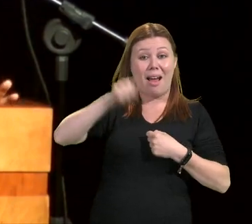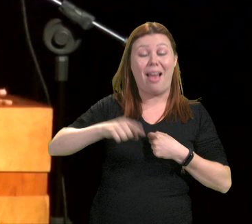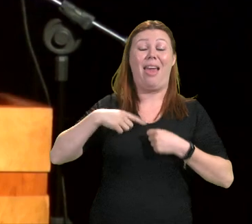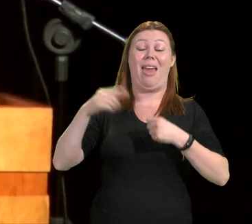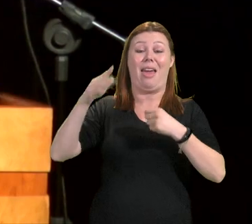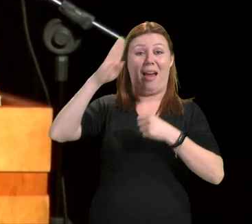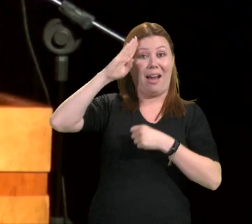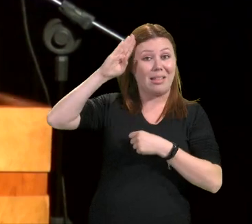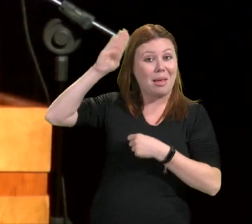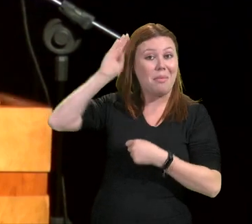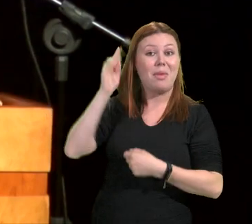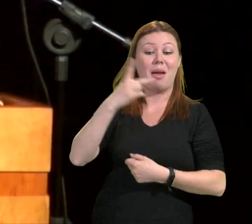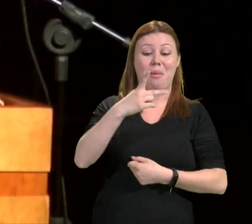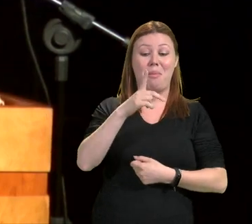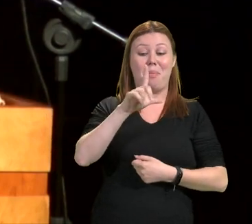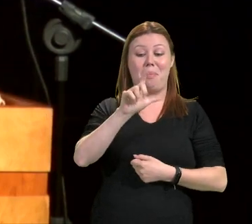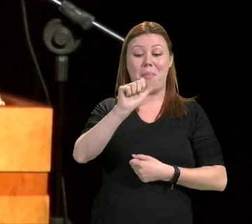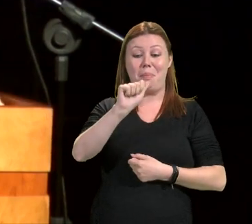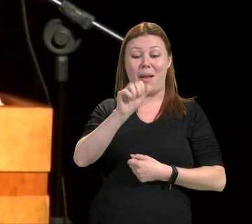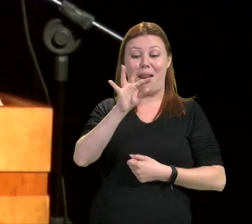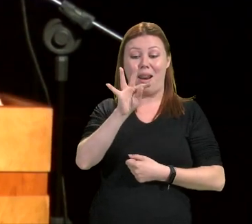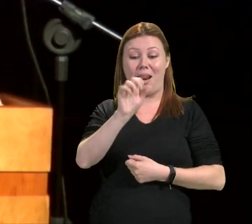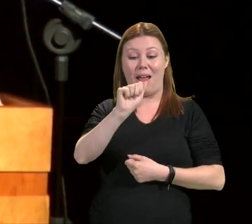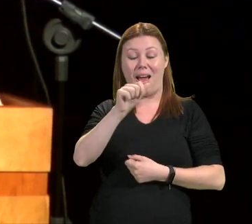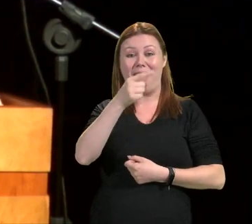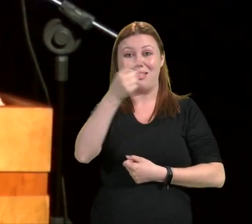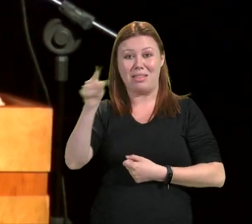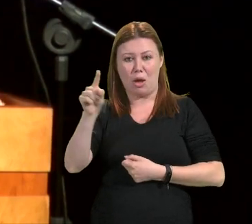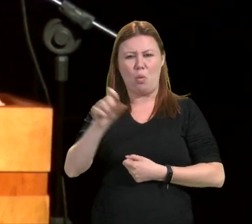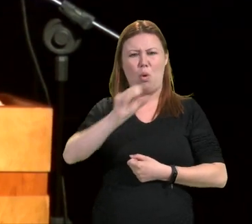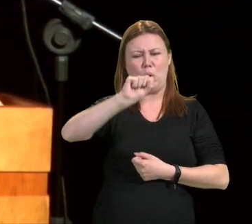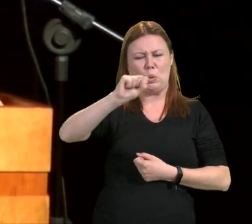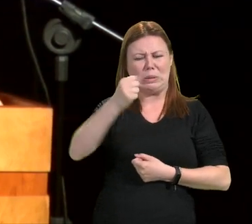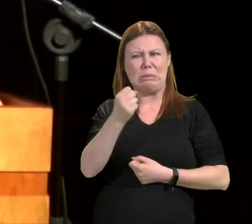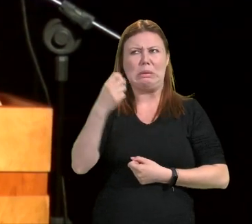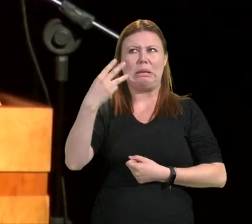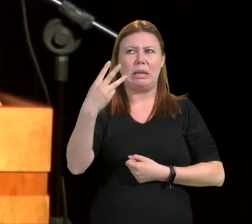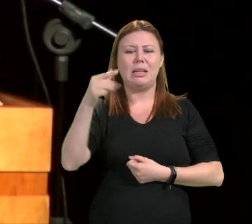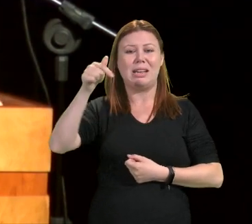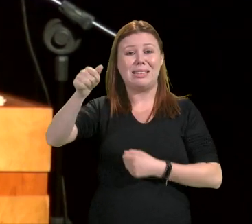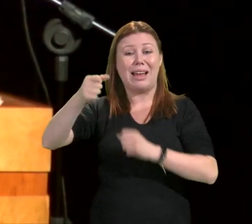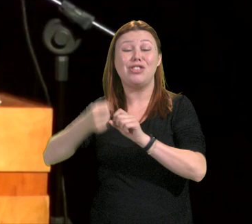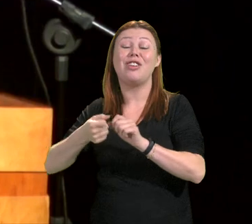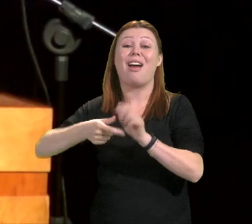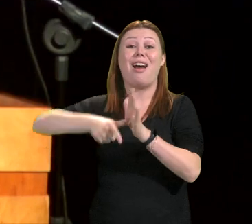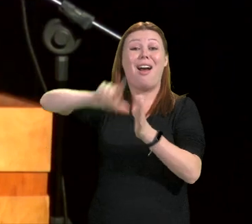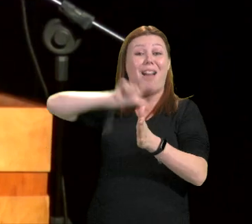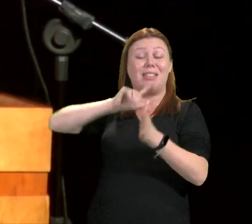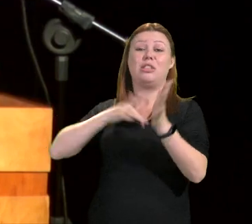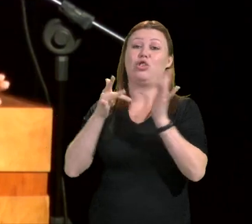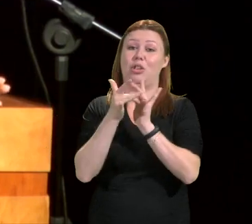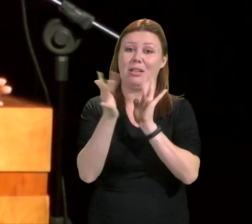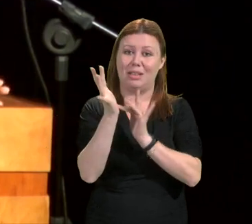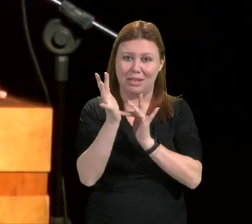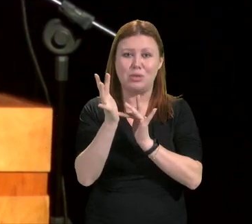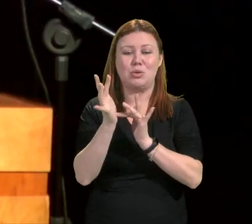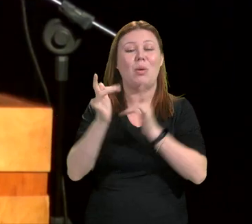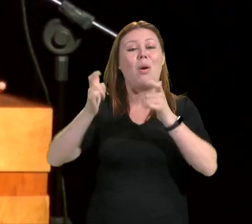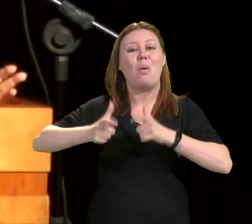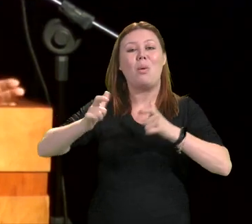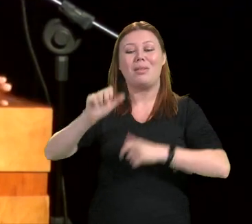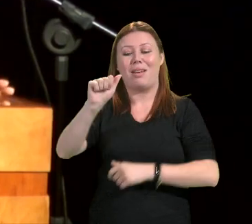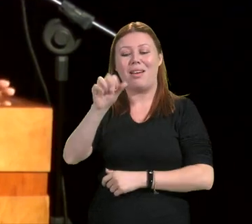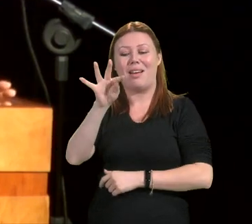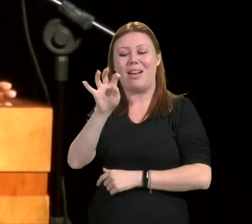387 a.C., em Atenas. em que se discutia,